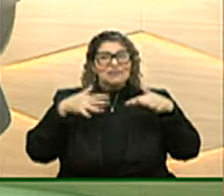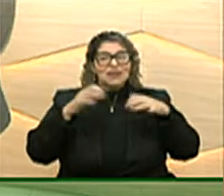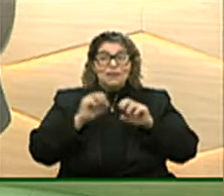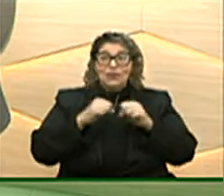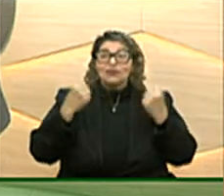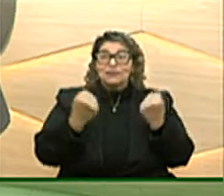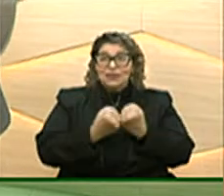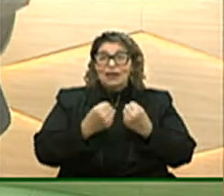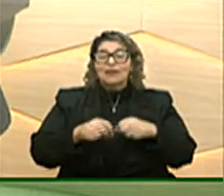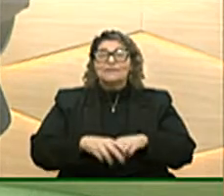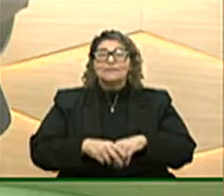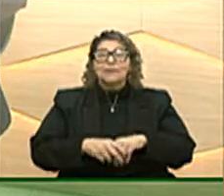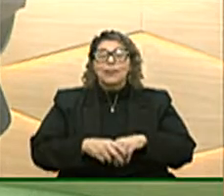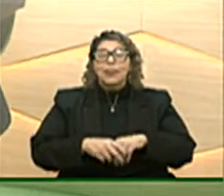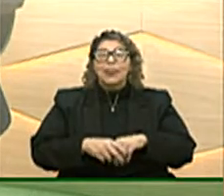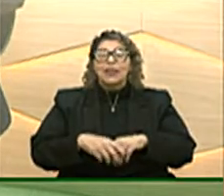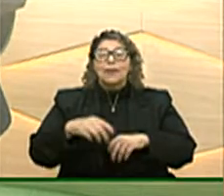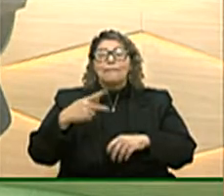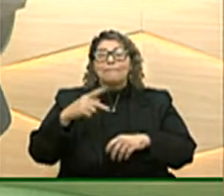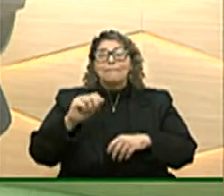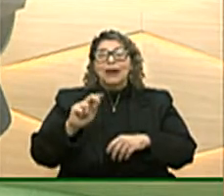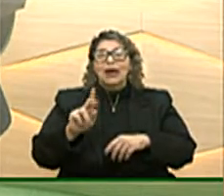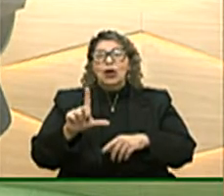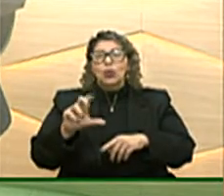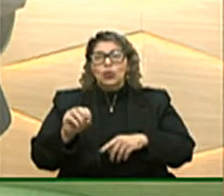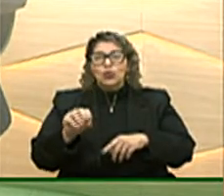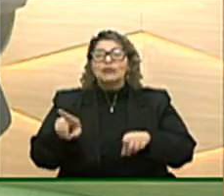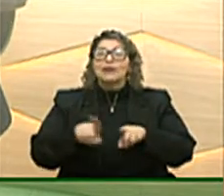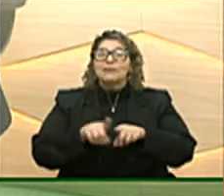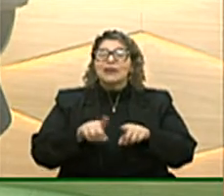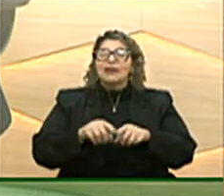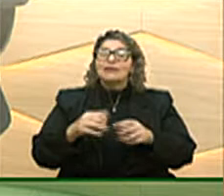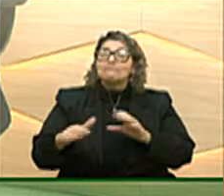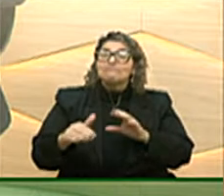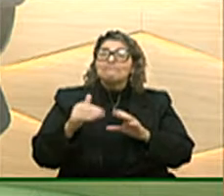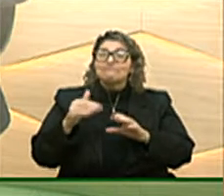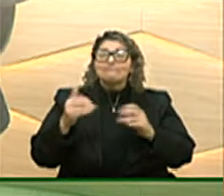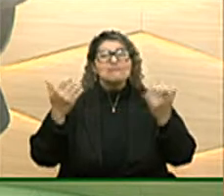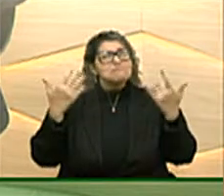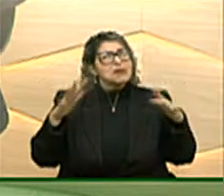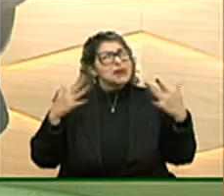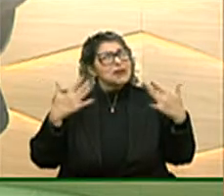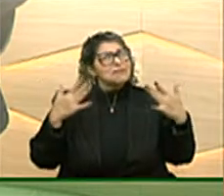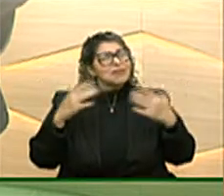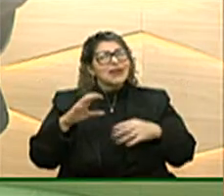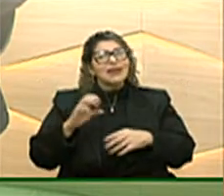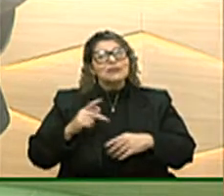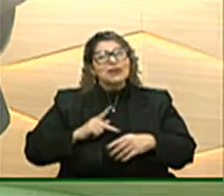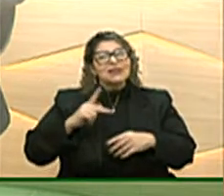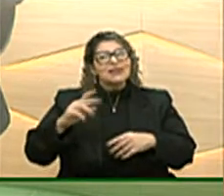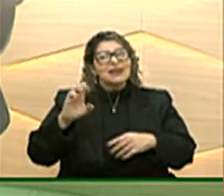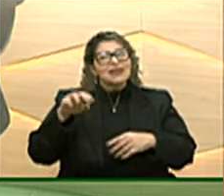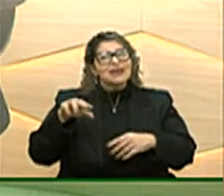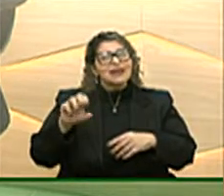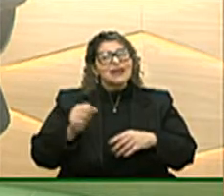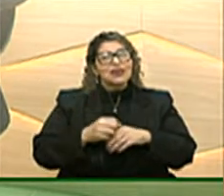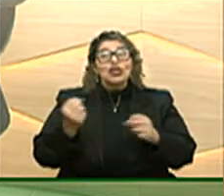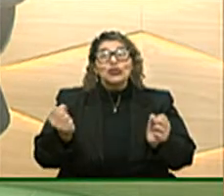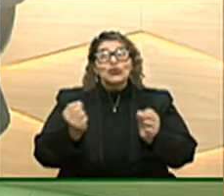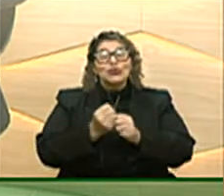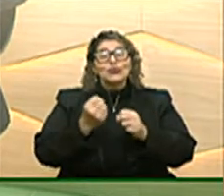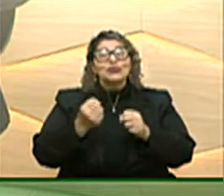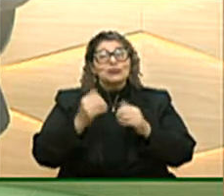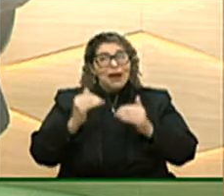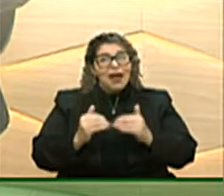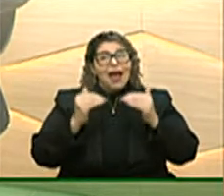evento e aí nós estamos há pouco também o Paulo Sérgio Pinto que mandou para a gente uma mensagem parabéns ao presidente Anani Polo com o nosso seminário juntos para recomeçar